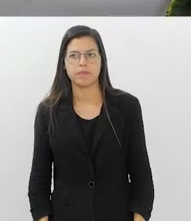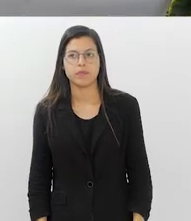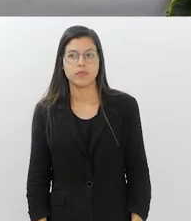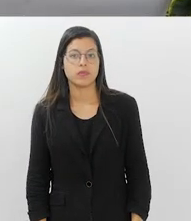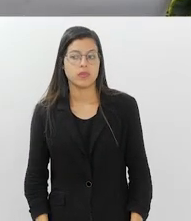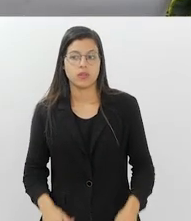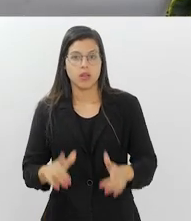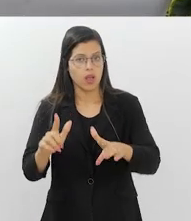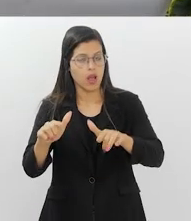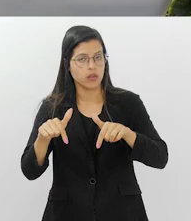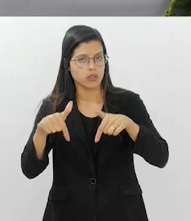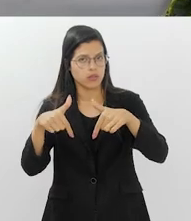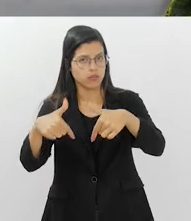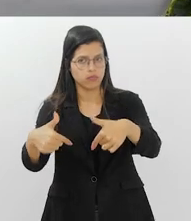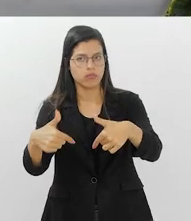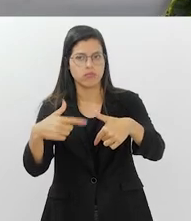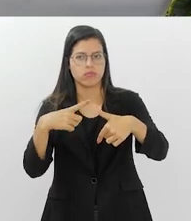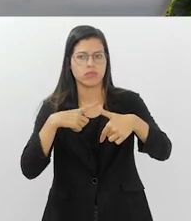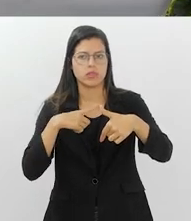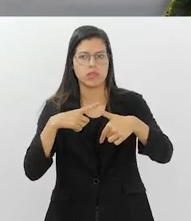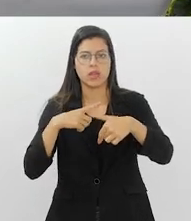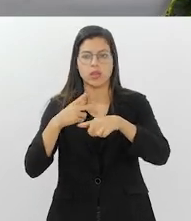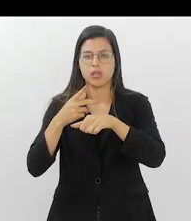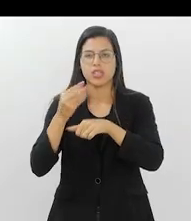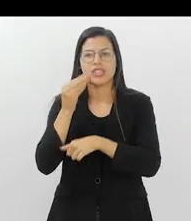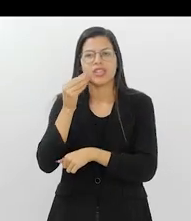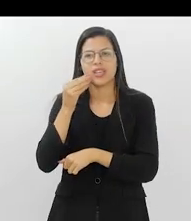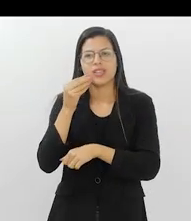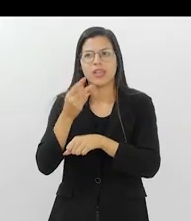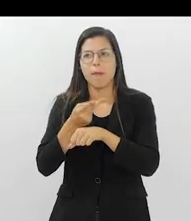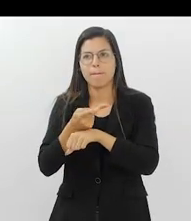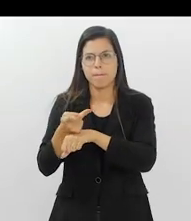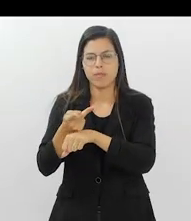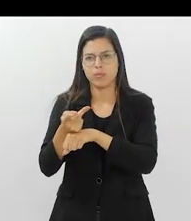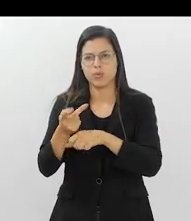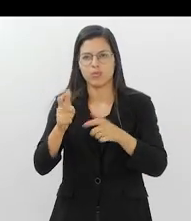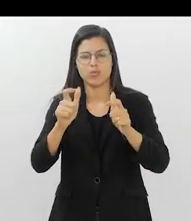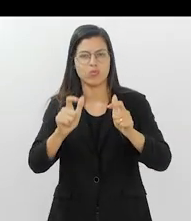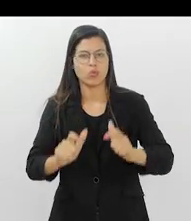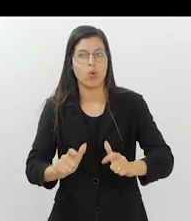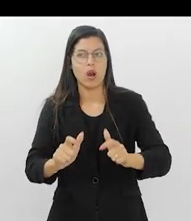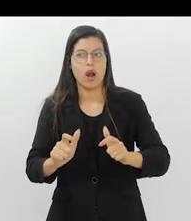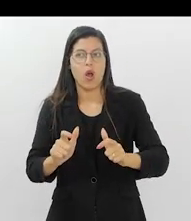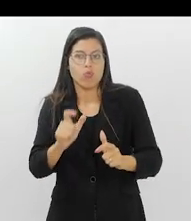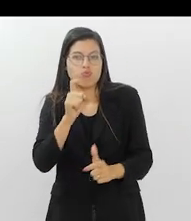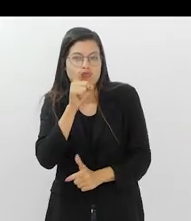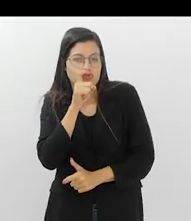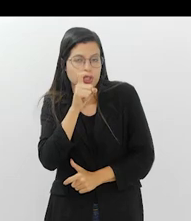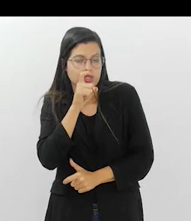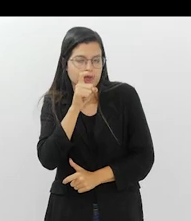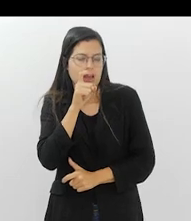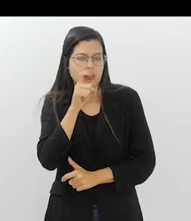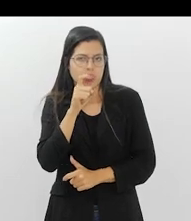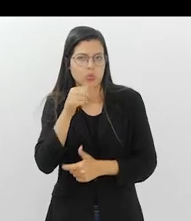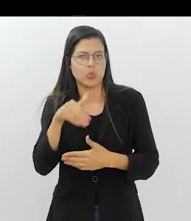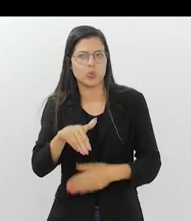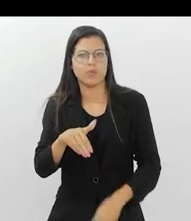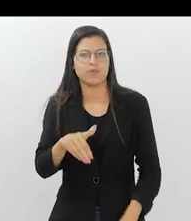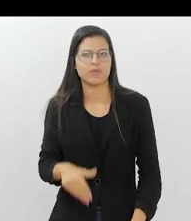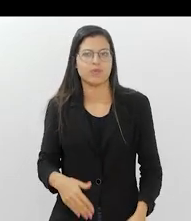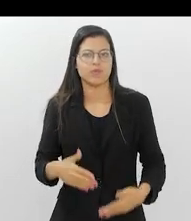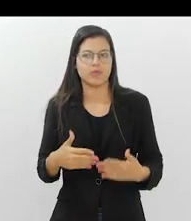São atitudes que a gente toma de procurar justamente, né? Manter o ambiente refrigerado para aqueles pacientes